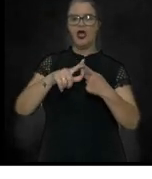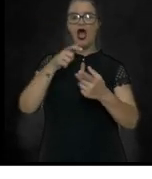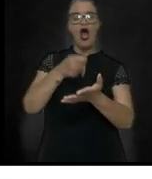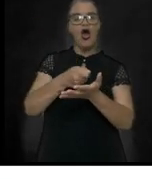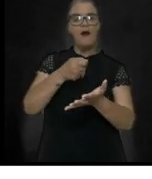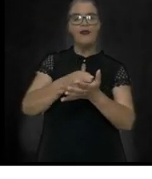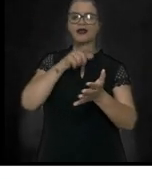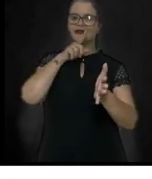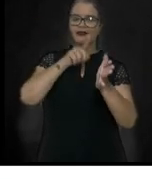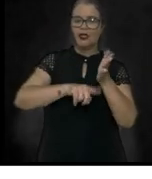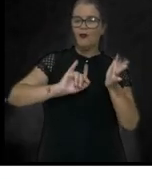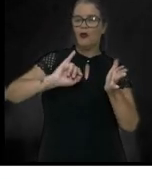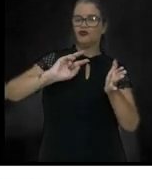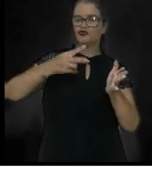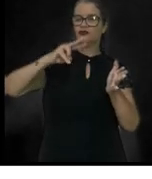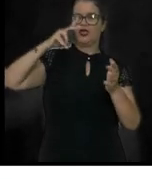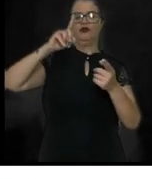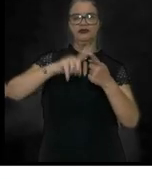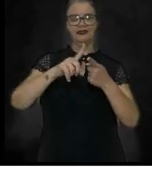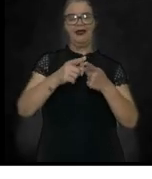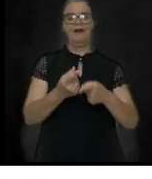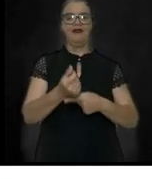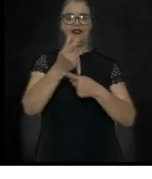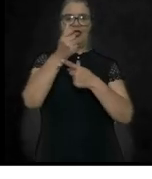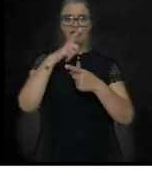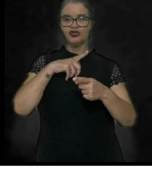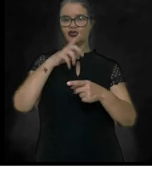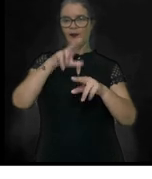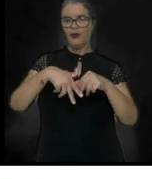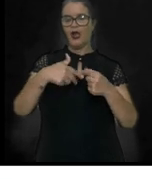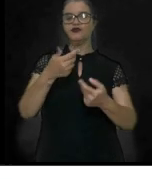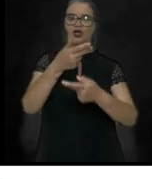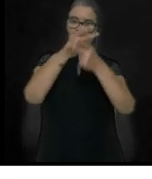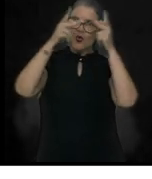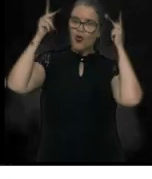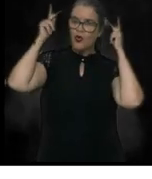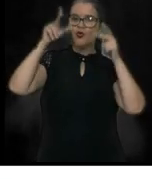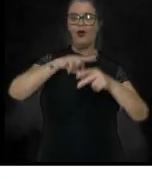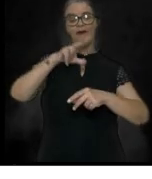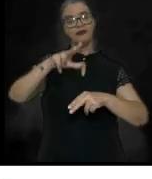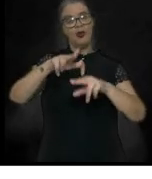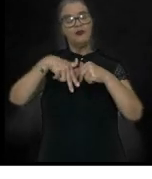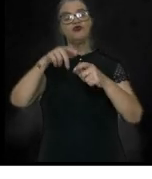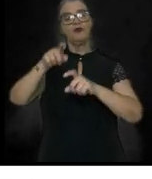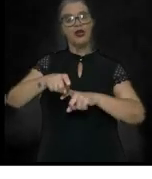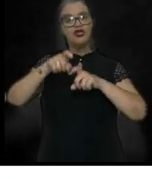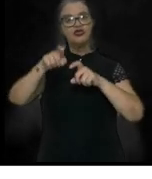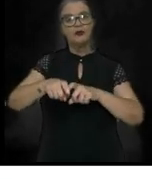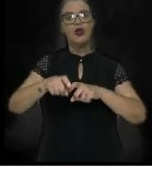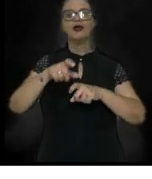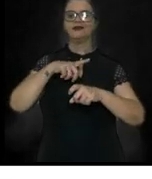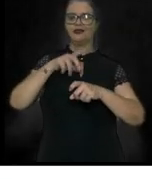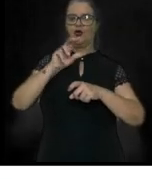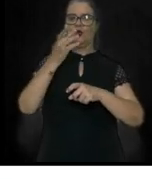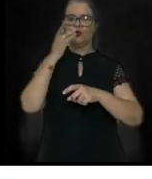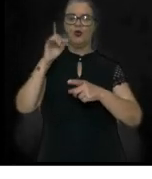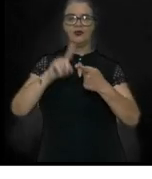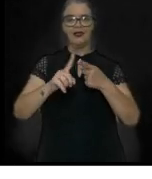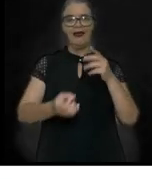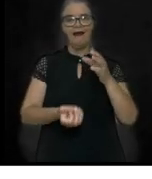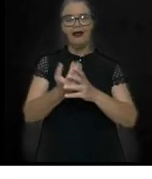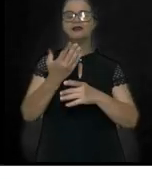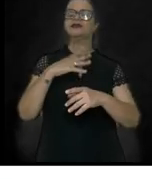taxas pela coroa portuguesa sobre a exploração do ouro no Brasil, a criação das casas de funição,